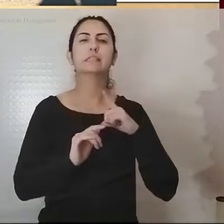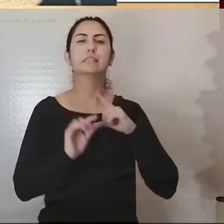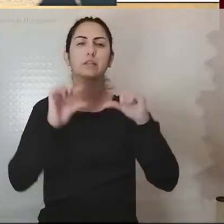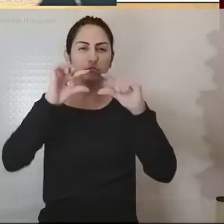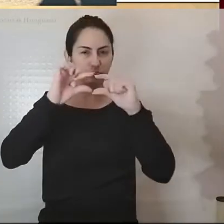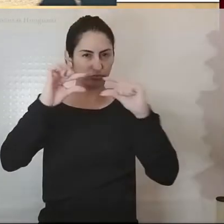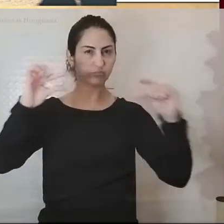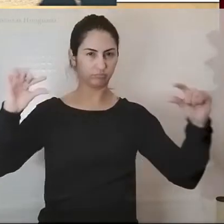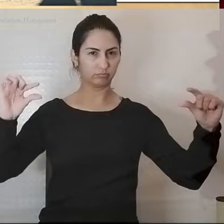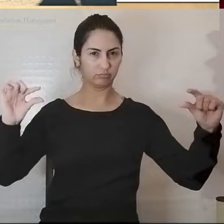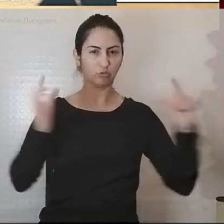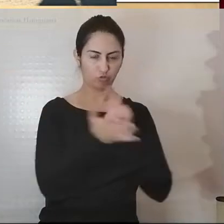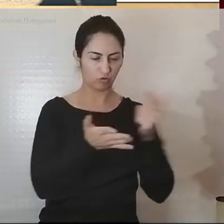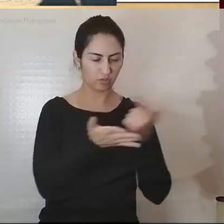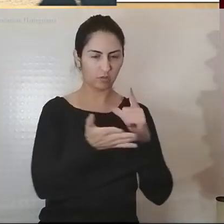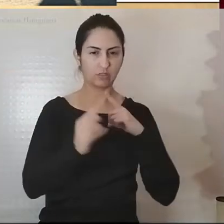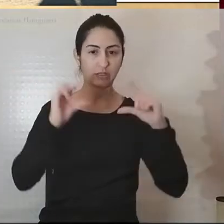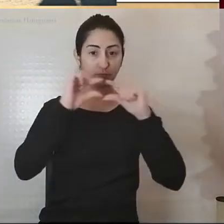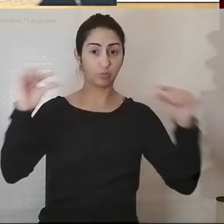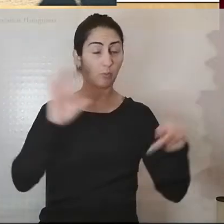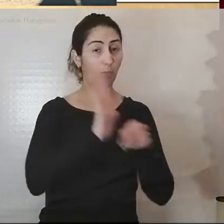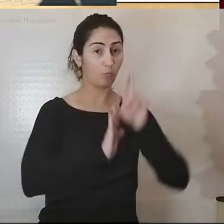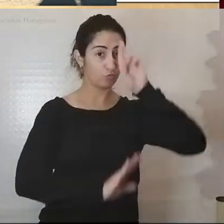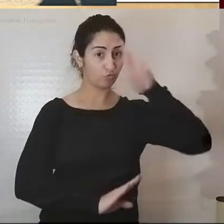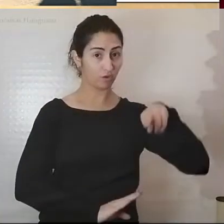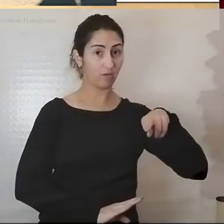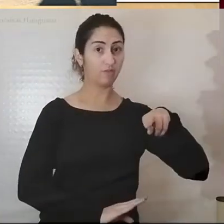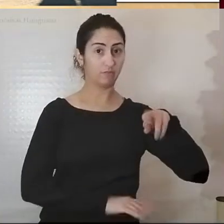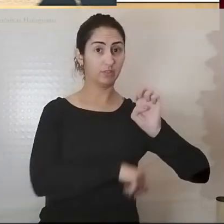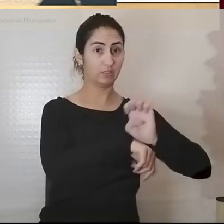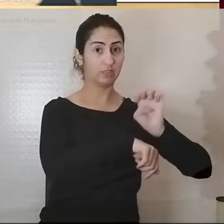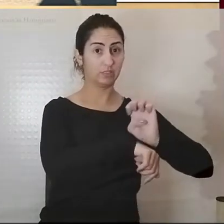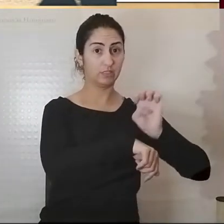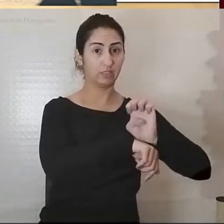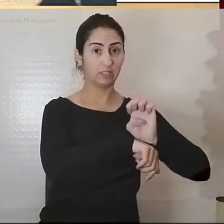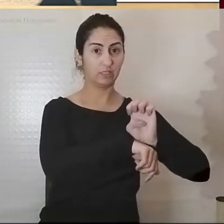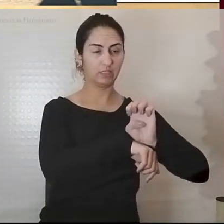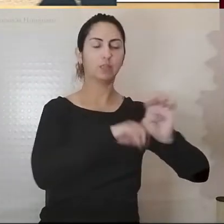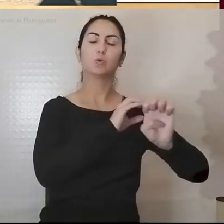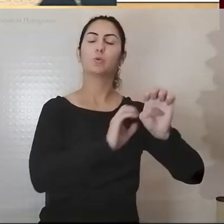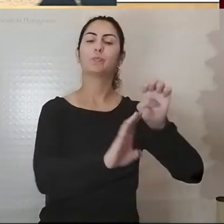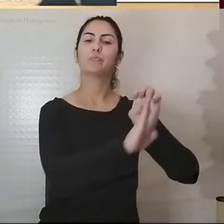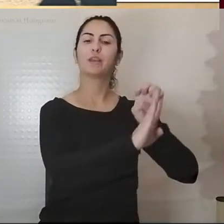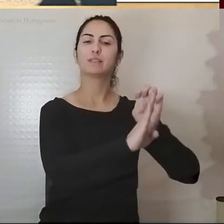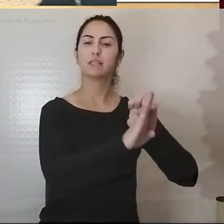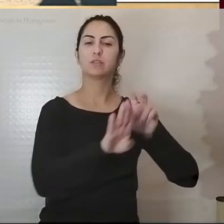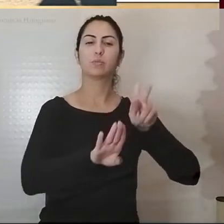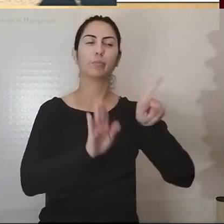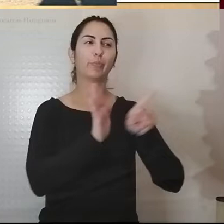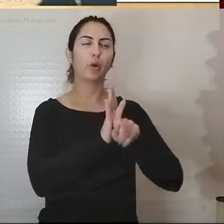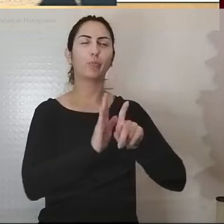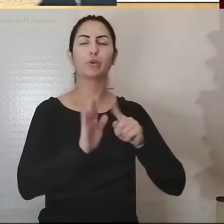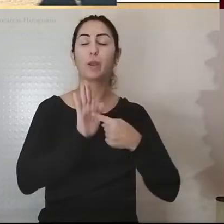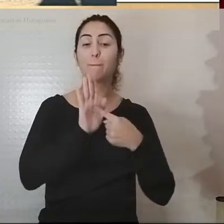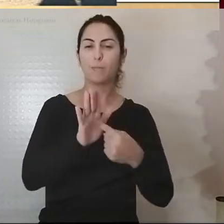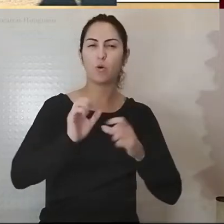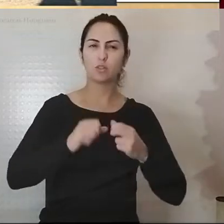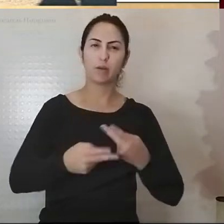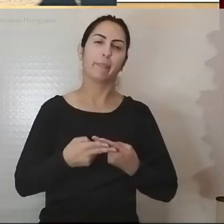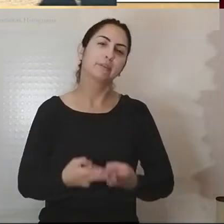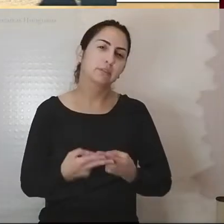discurso interventivo do chefe de Estado que implora a paciência, a coragem, explicando